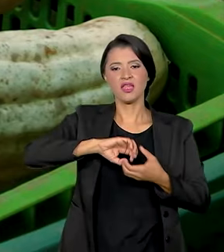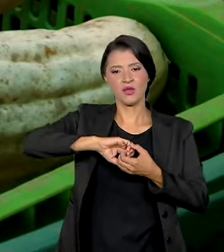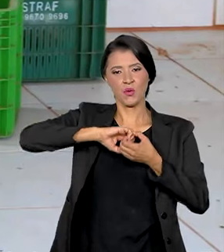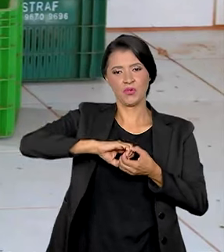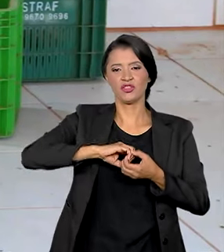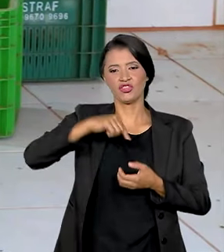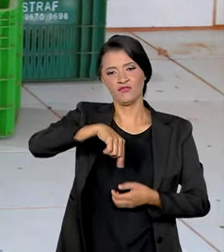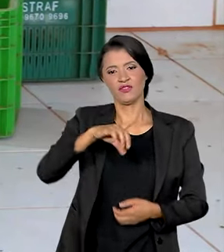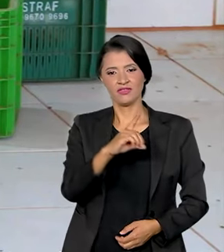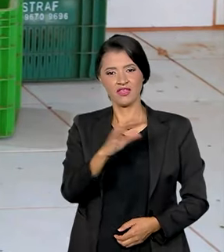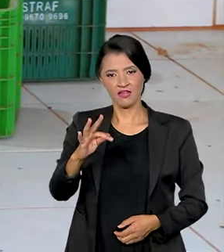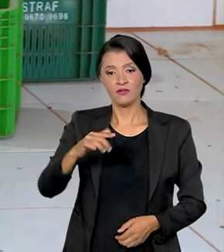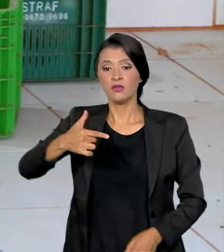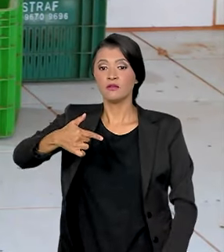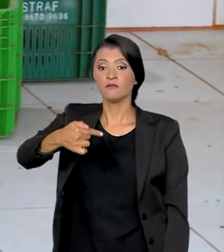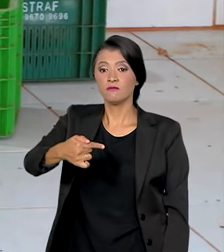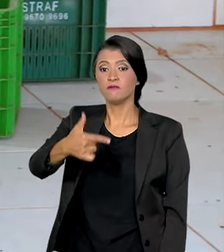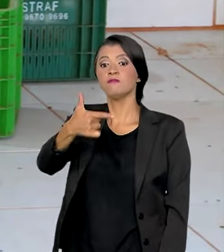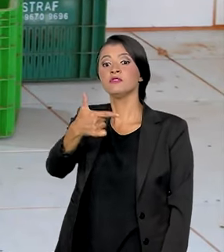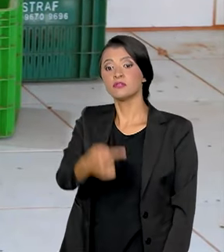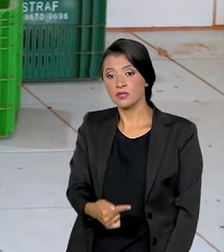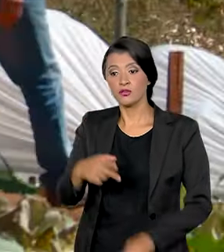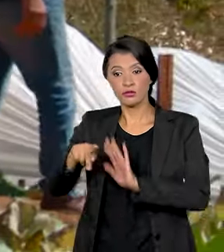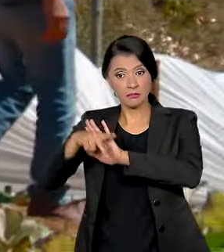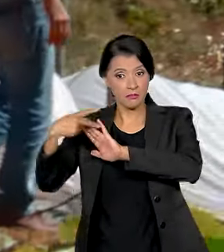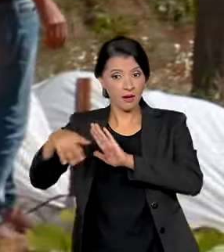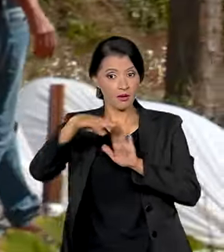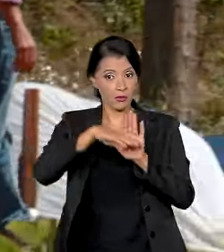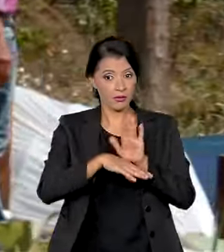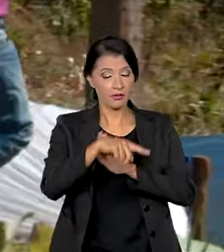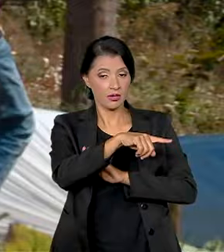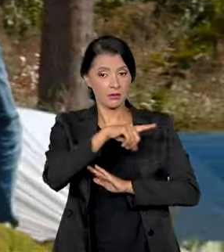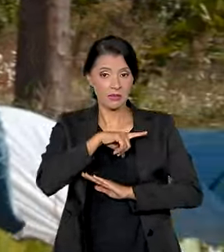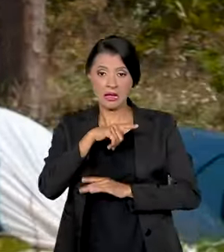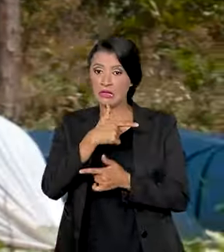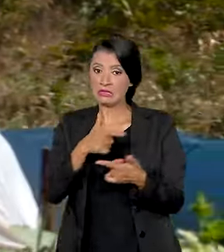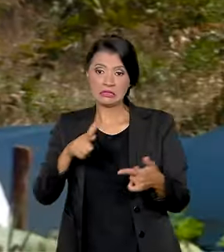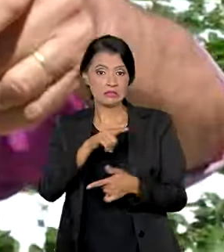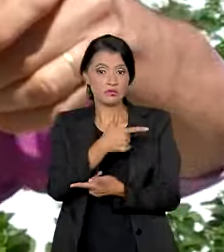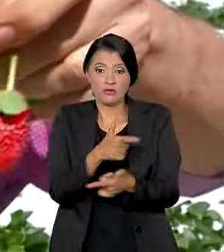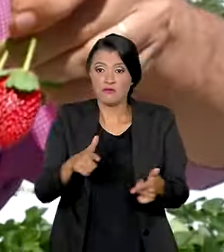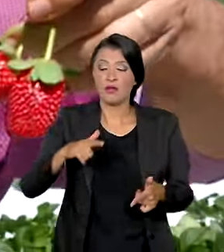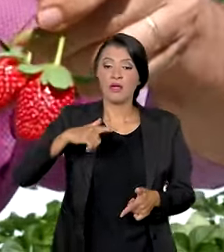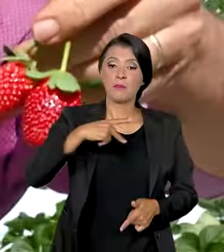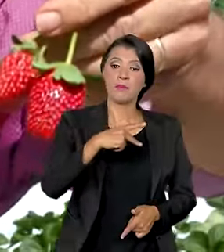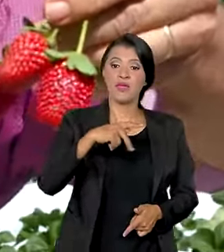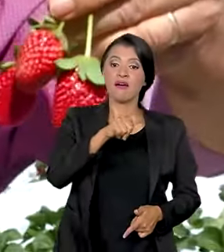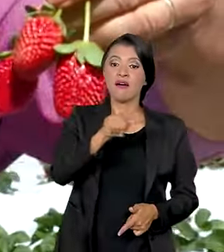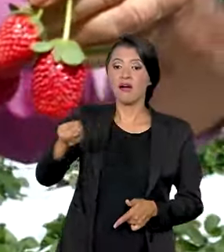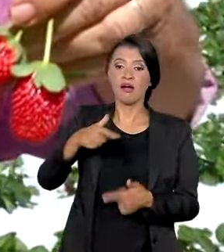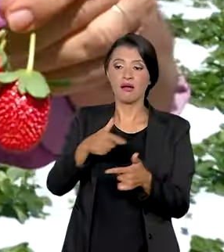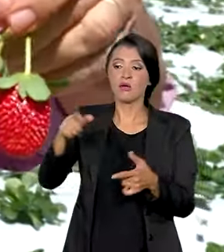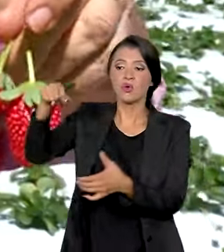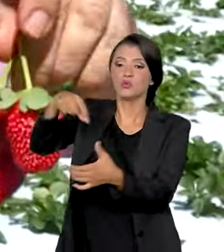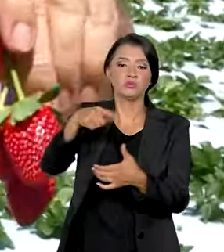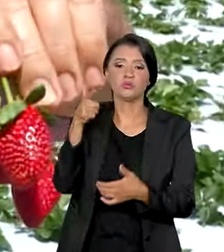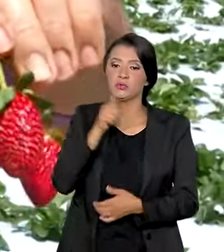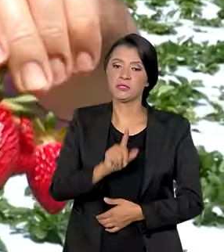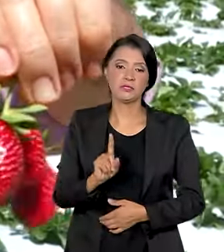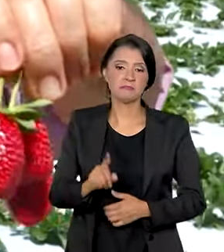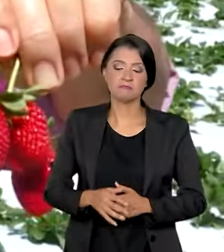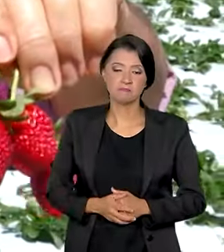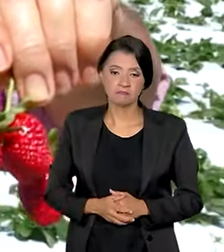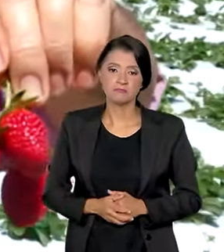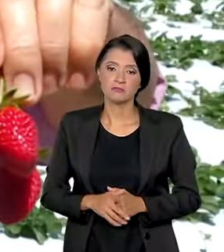Federal, 27 vão para o programa. Para ele, sem o PAA, a produção não estaria nesse